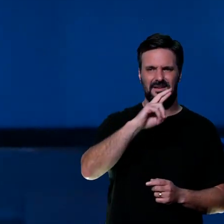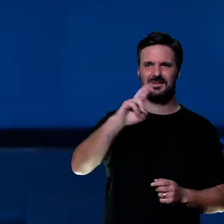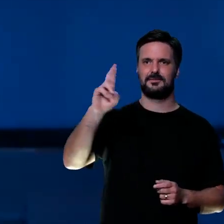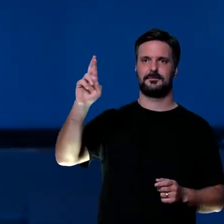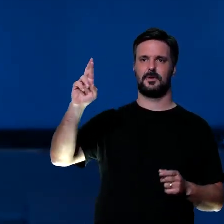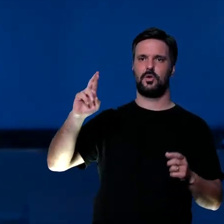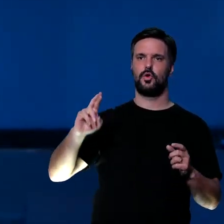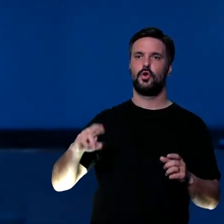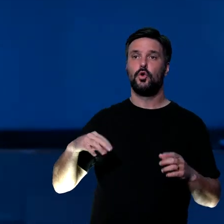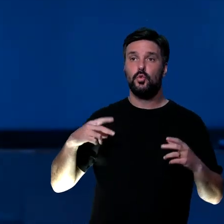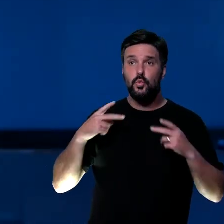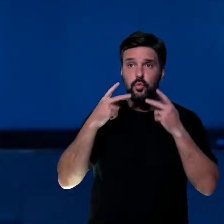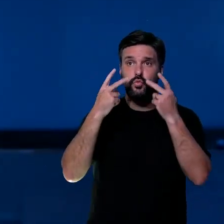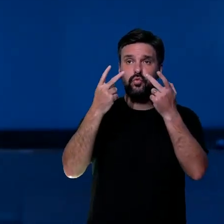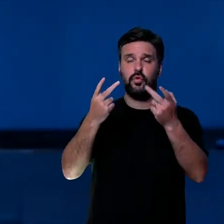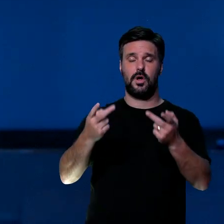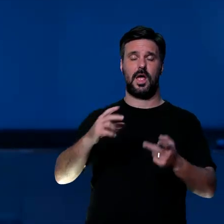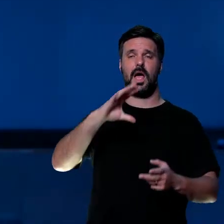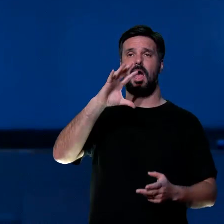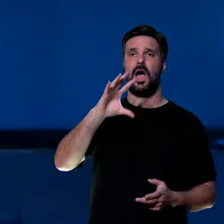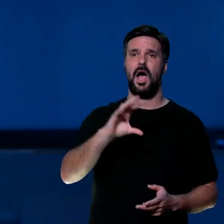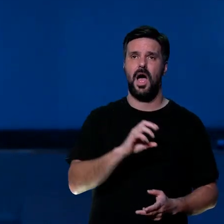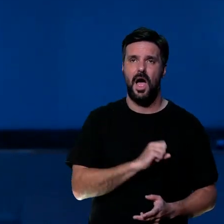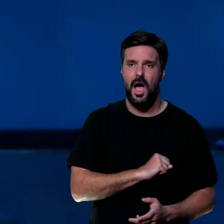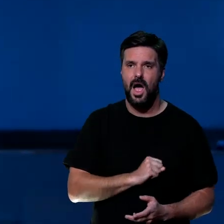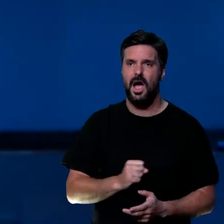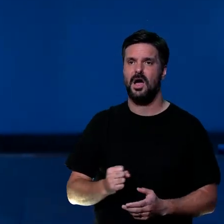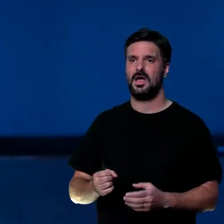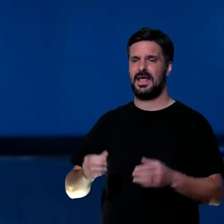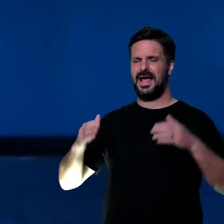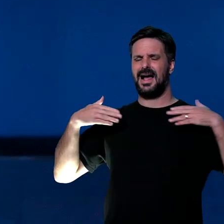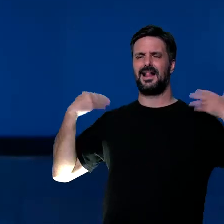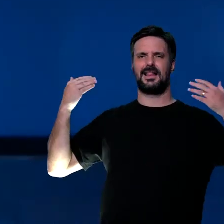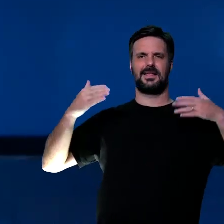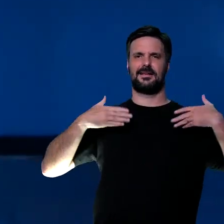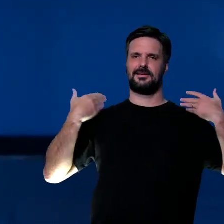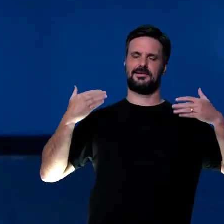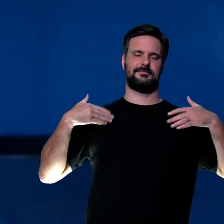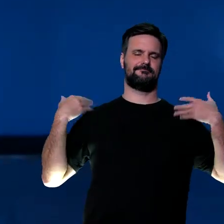foi dito aqui, amor, domínio próprio, alegria,